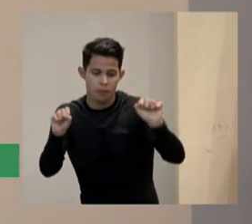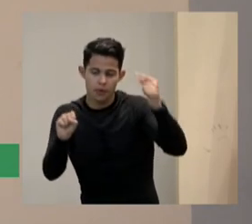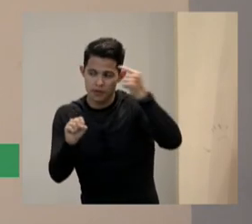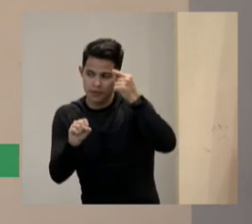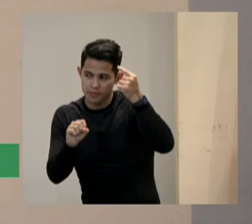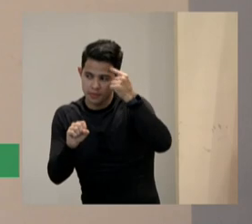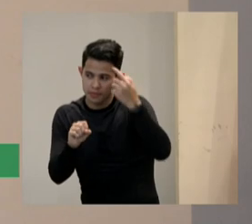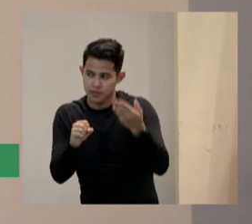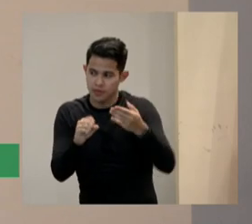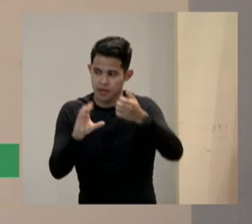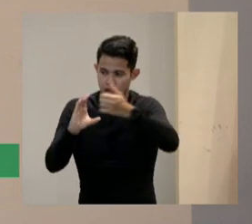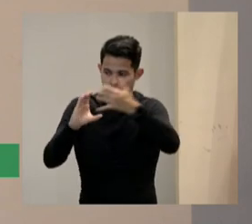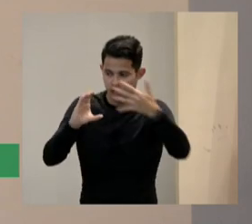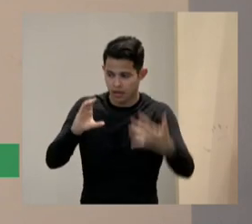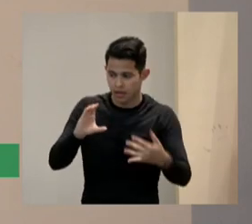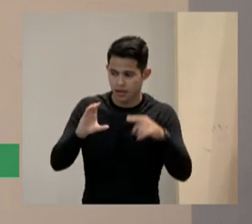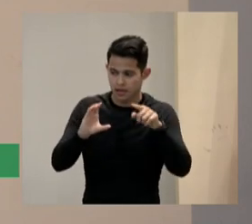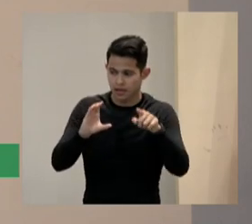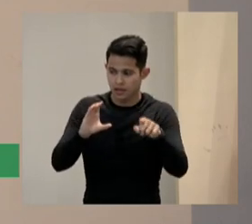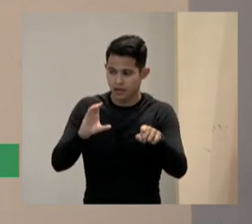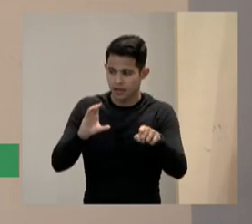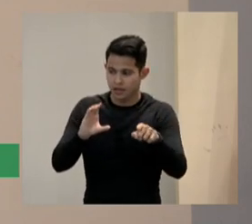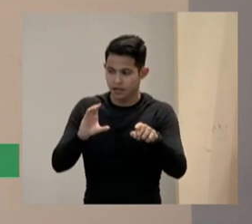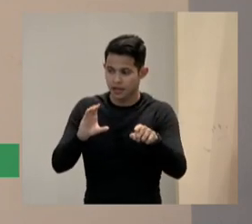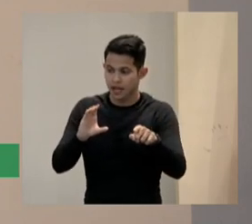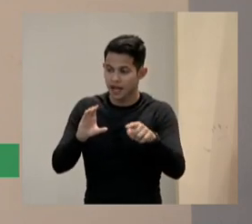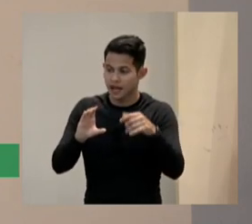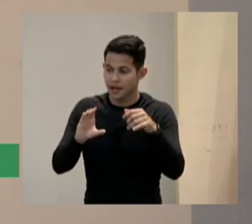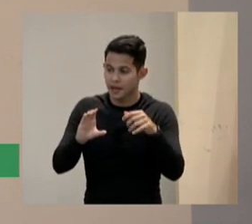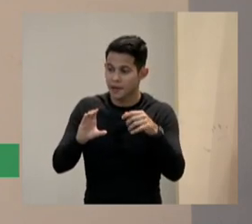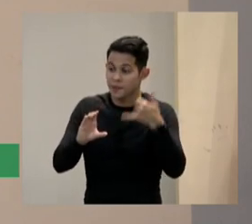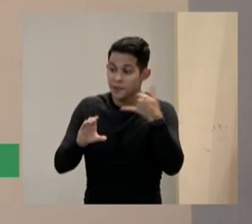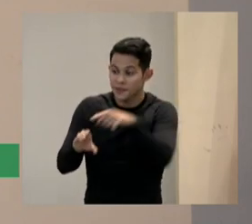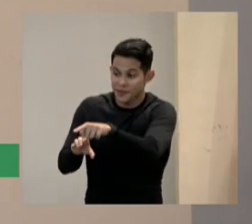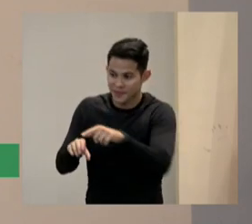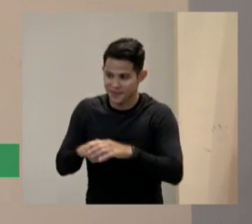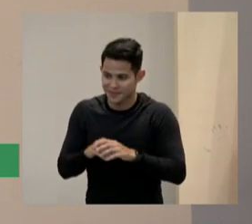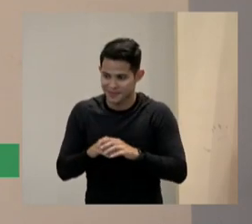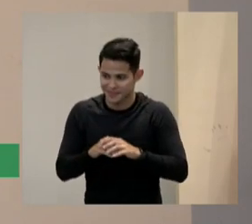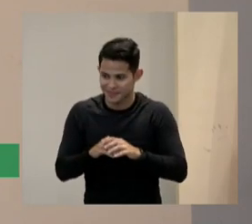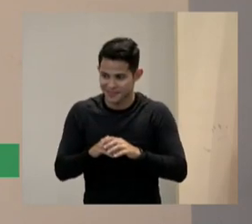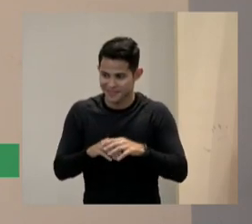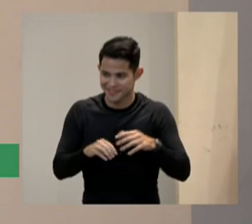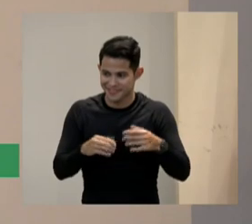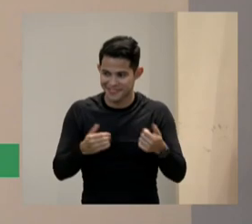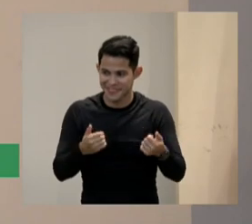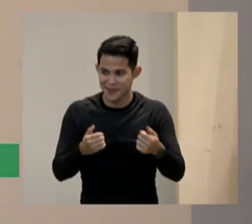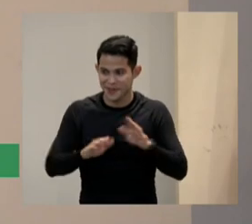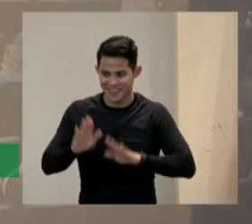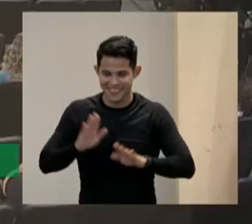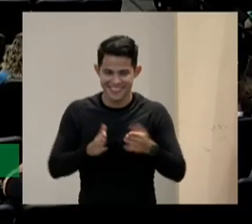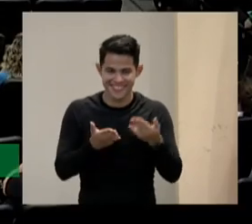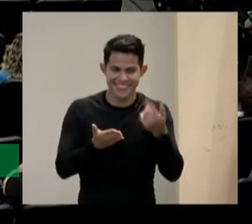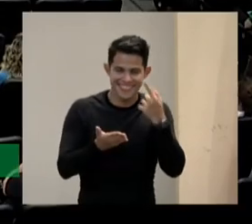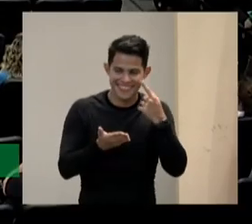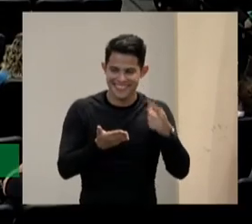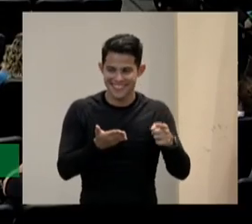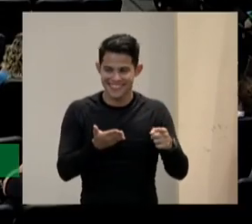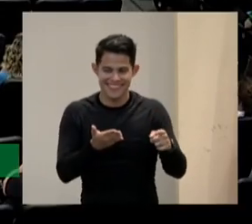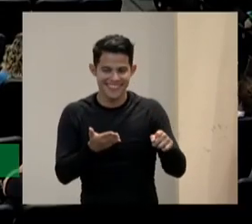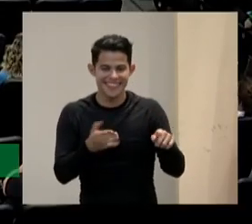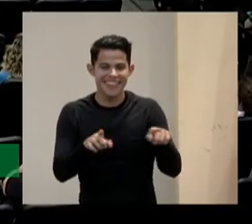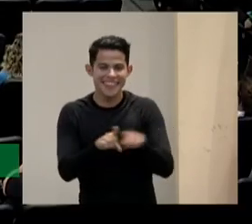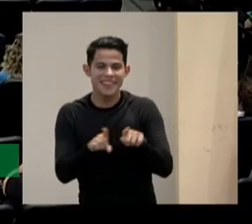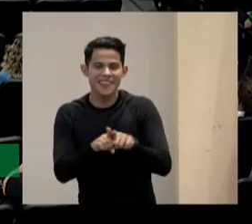com determinada característica um aluno autista mas tem outros alunos que também deveriam ou podem responder melhor